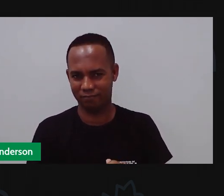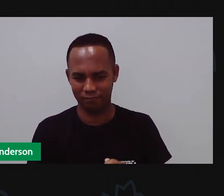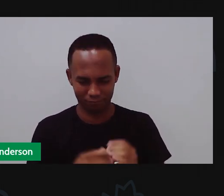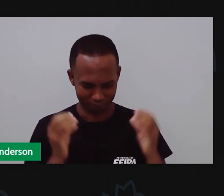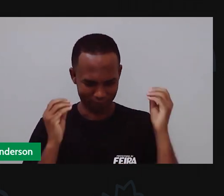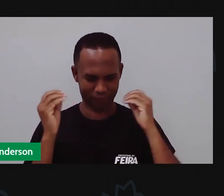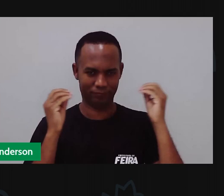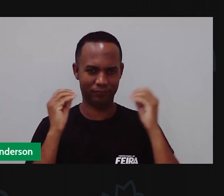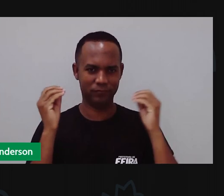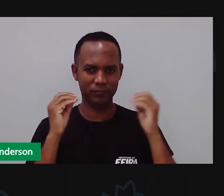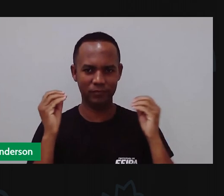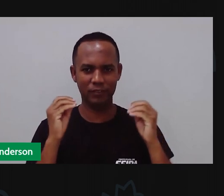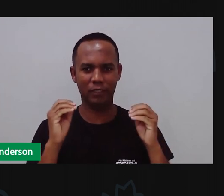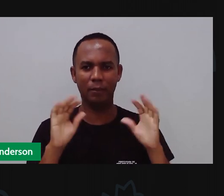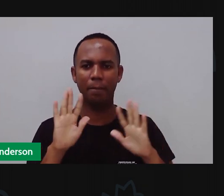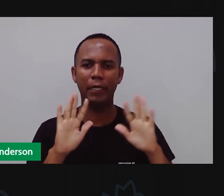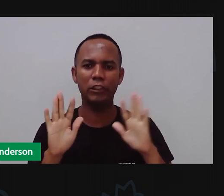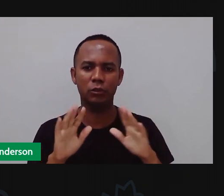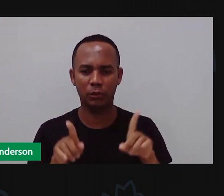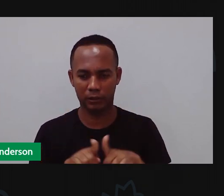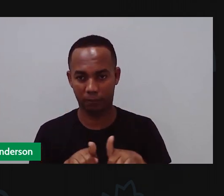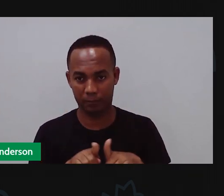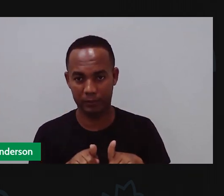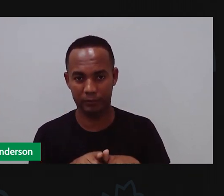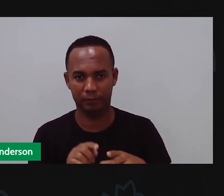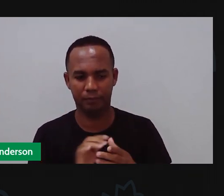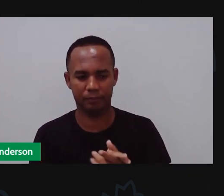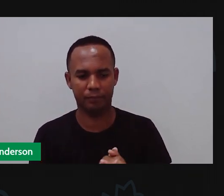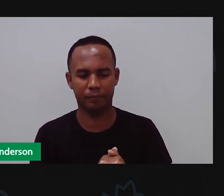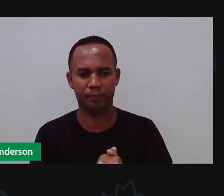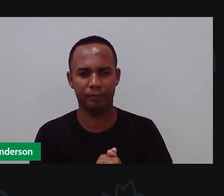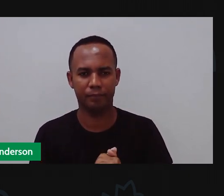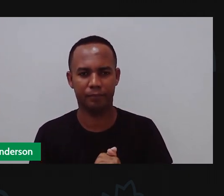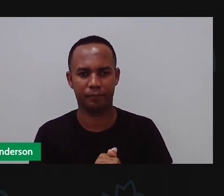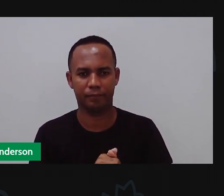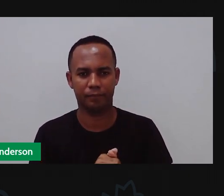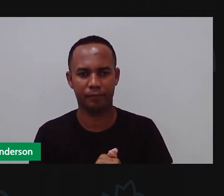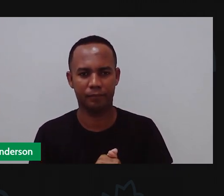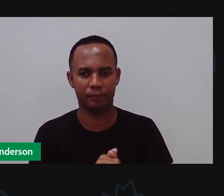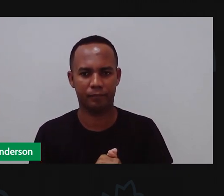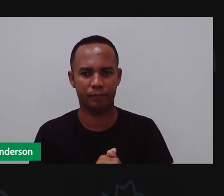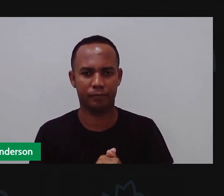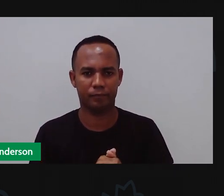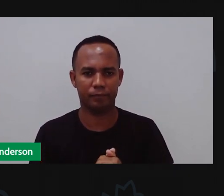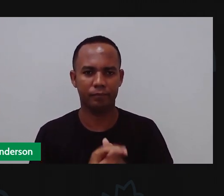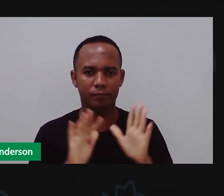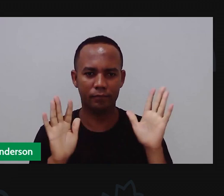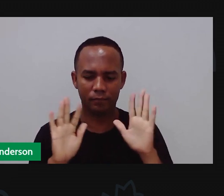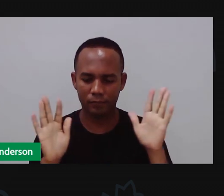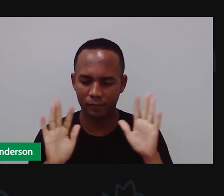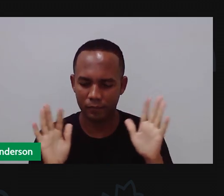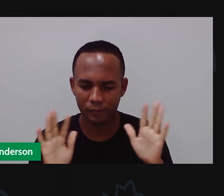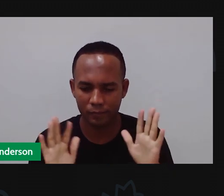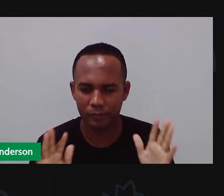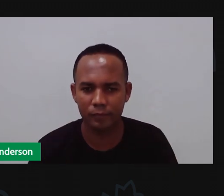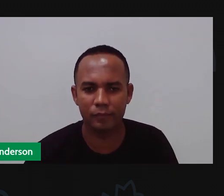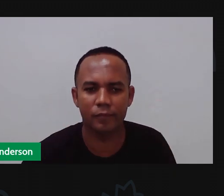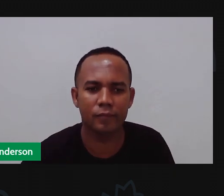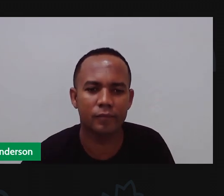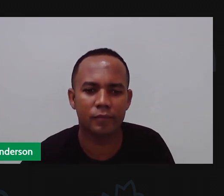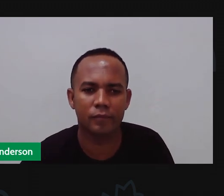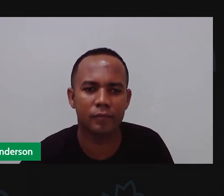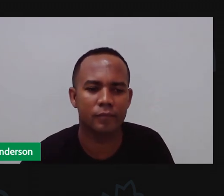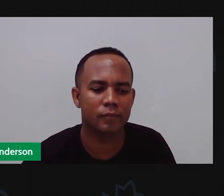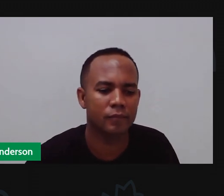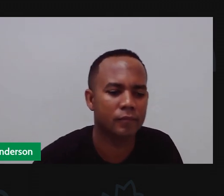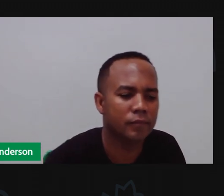beijo para Maria Eduarda também né que está sempre aí nas nossas aulas certo um beijo da gente para vocês estejam sempre aqui que